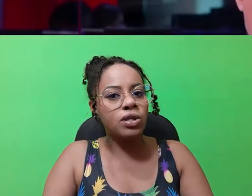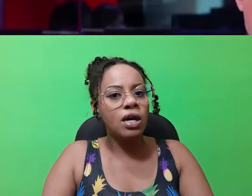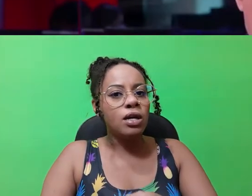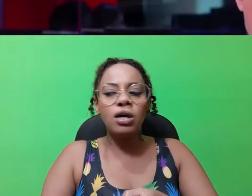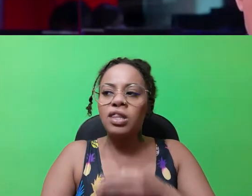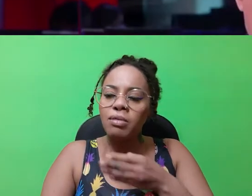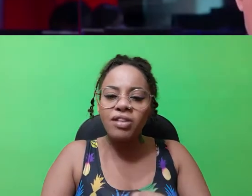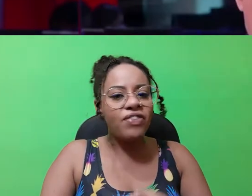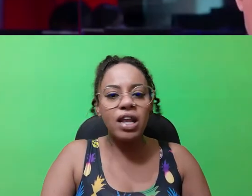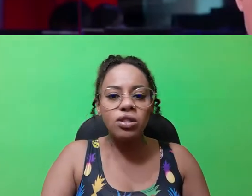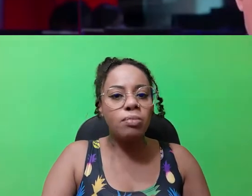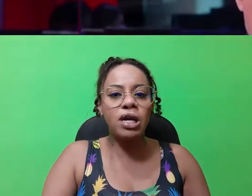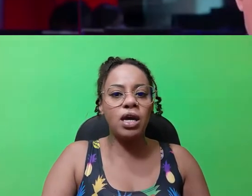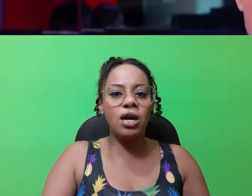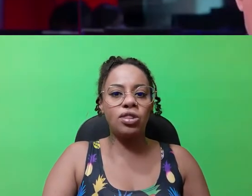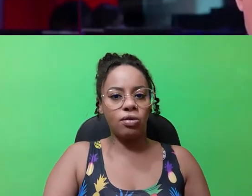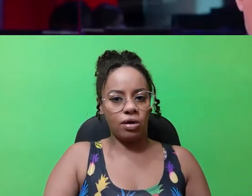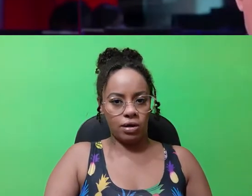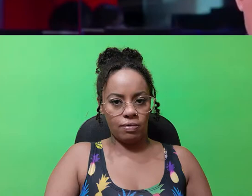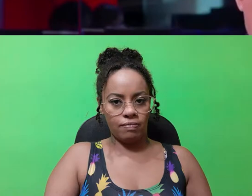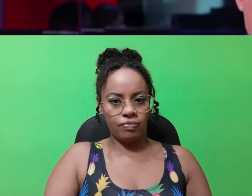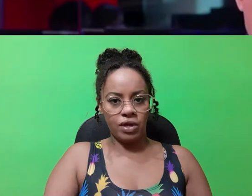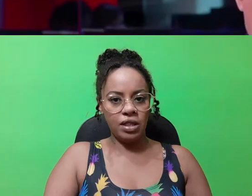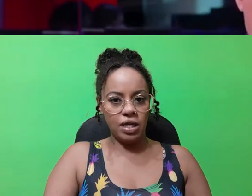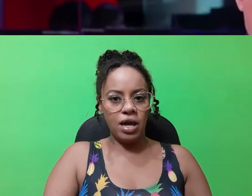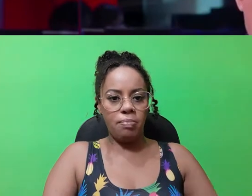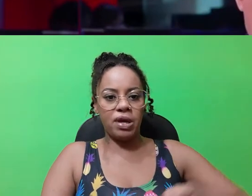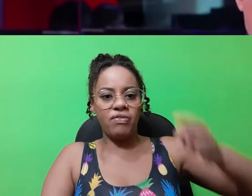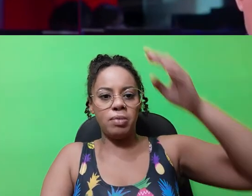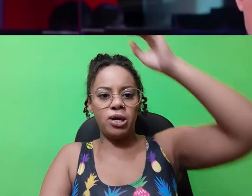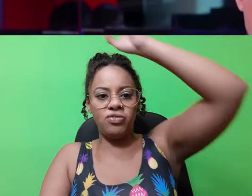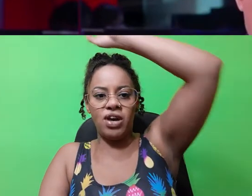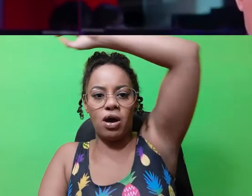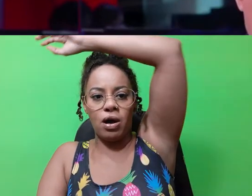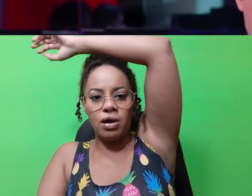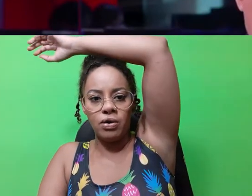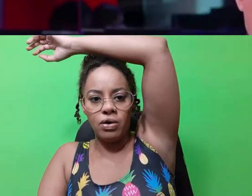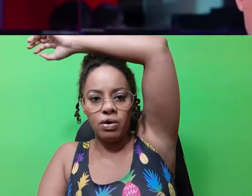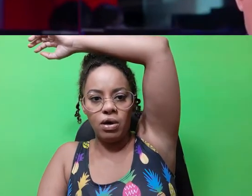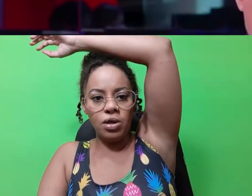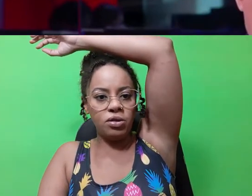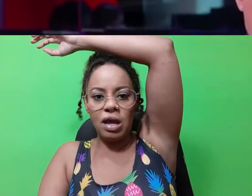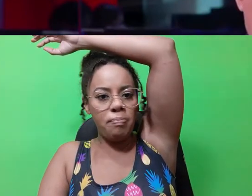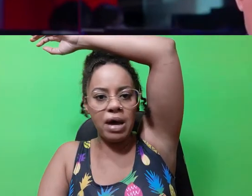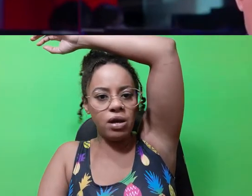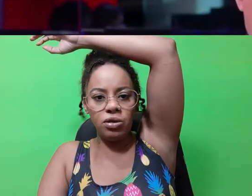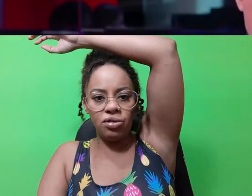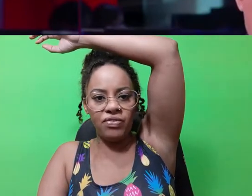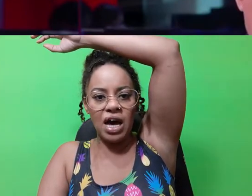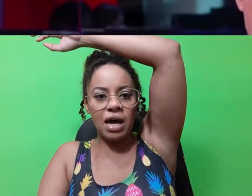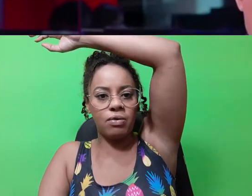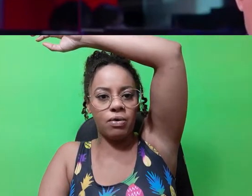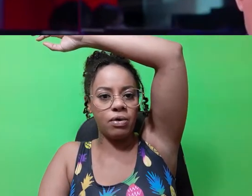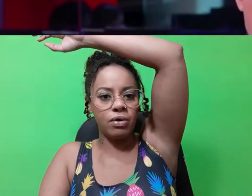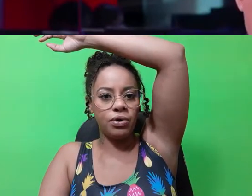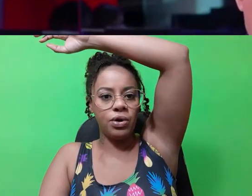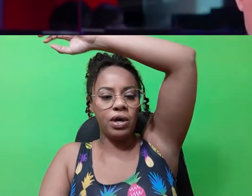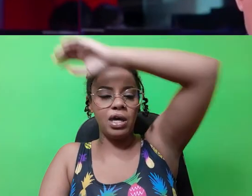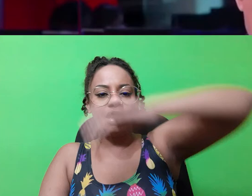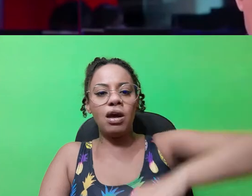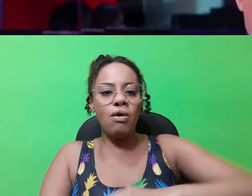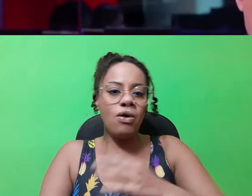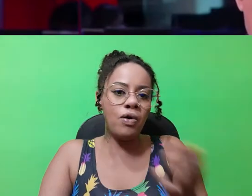pelos, nós temos que falar sobre isso. Entendeu? Porque você pode ver, ó. Ela não tem o pelo no sovaco.